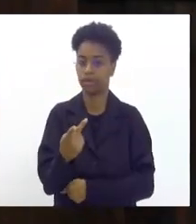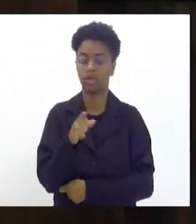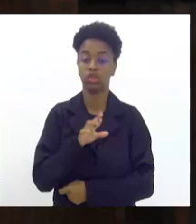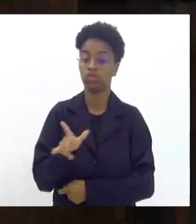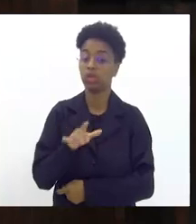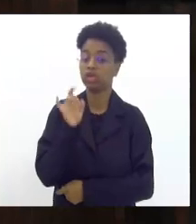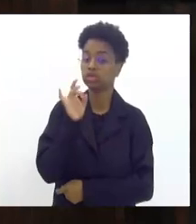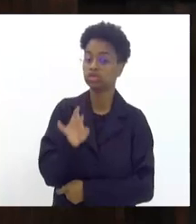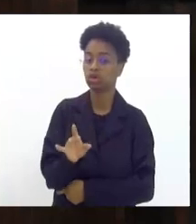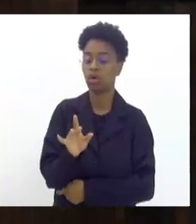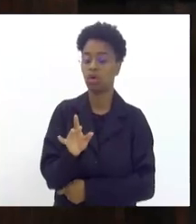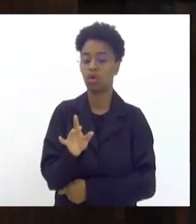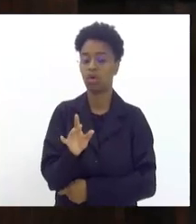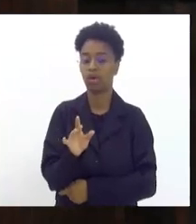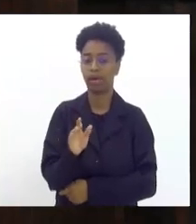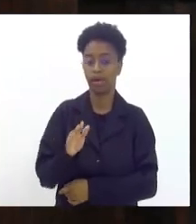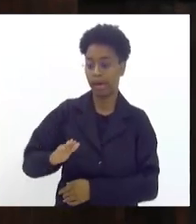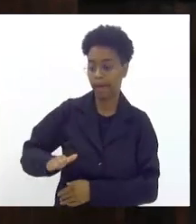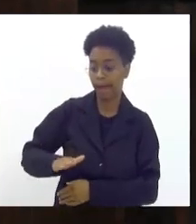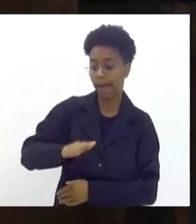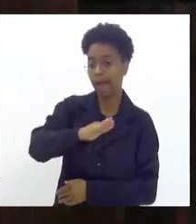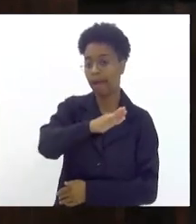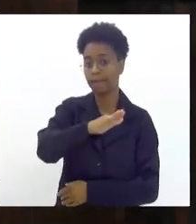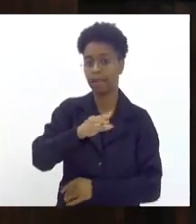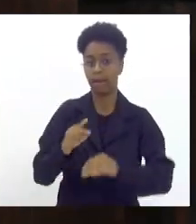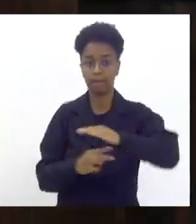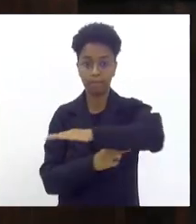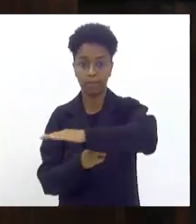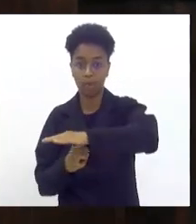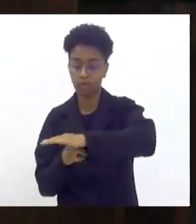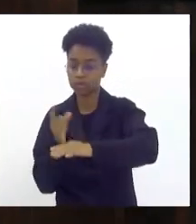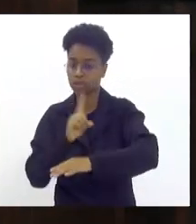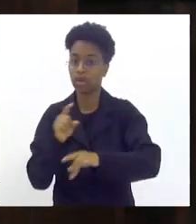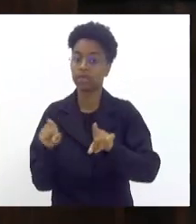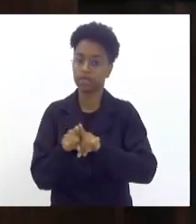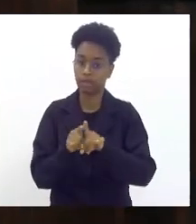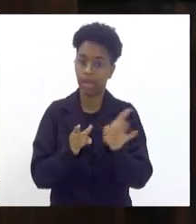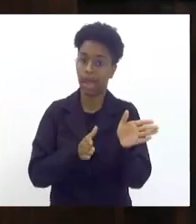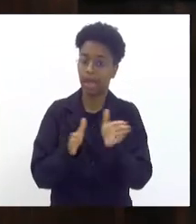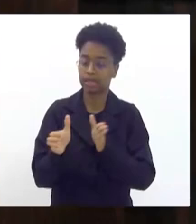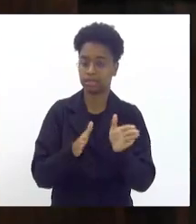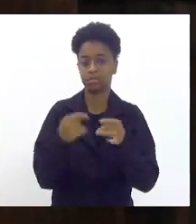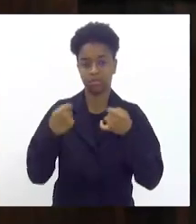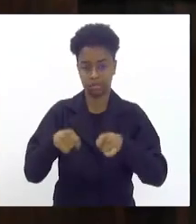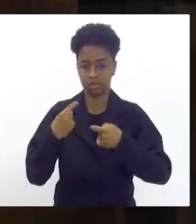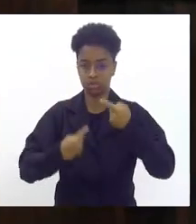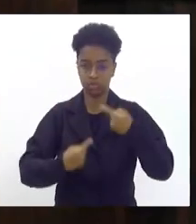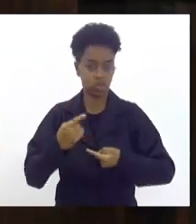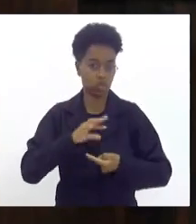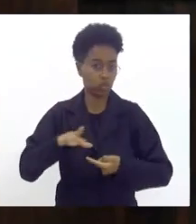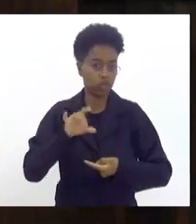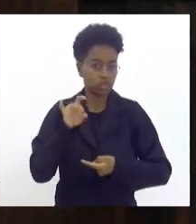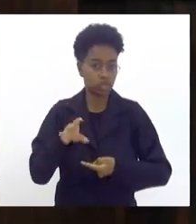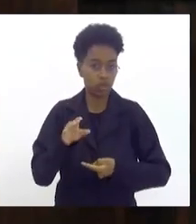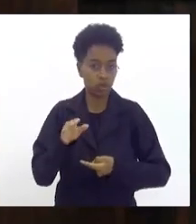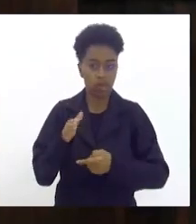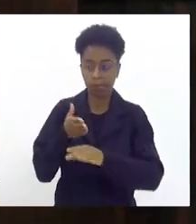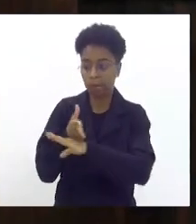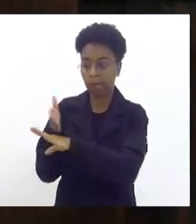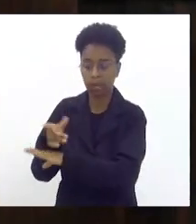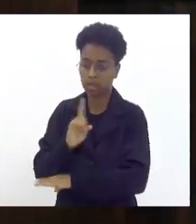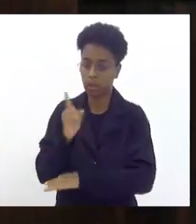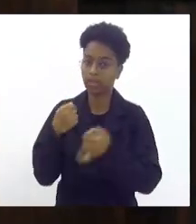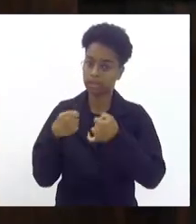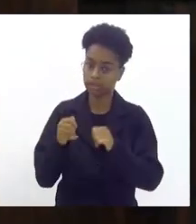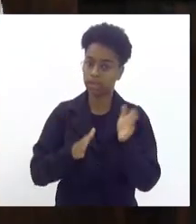de construir rampas e pontes, mas de acessibilidade. Não é só promover acesso, mas acessibilidade